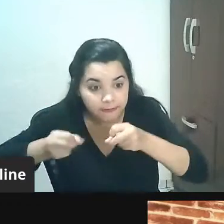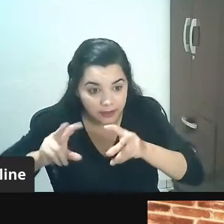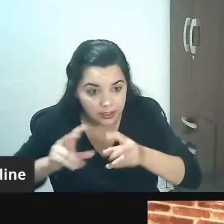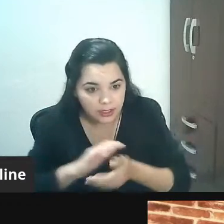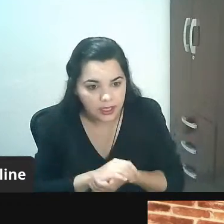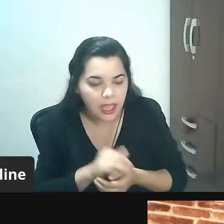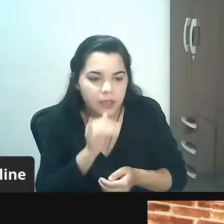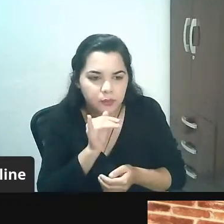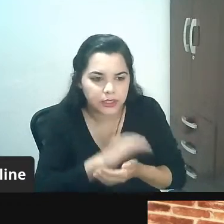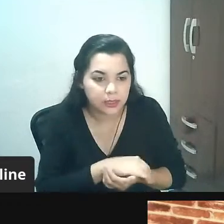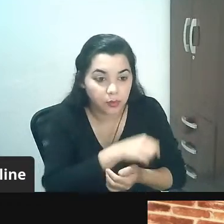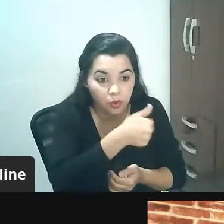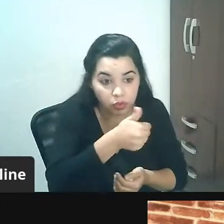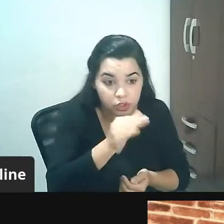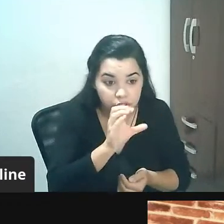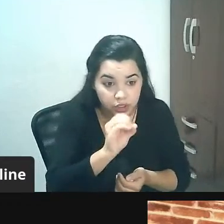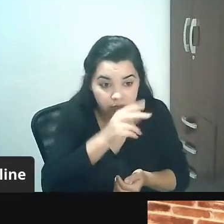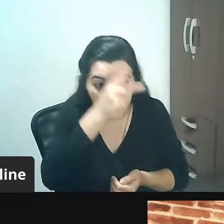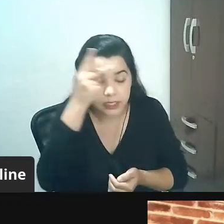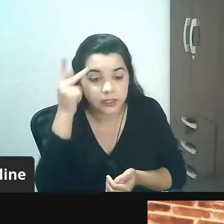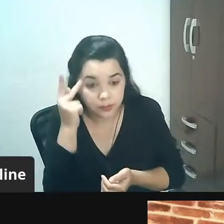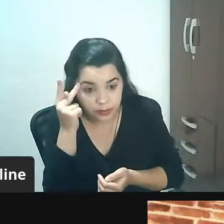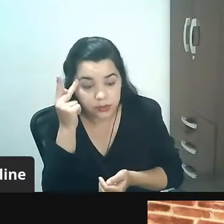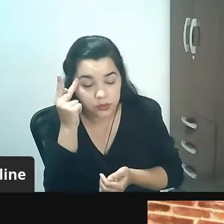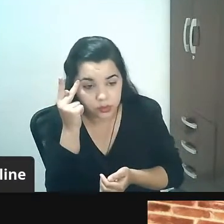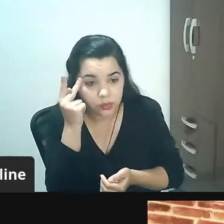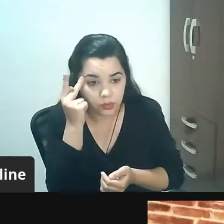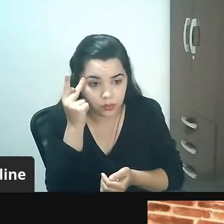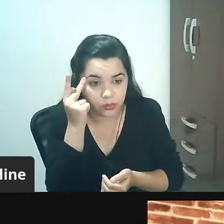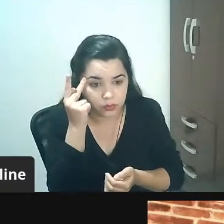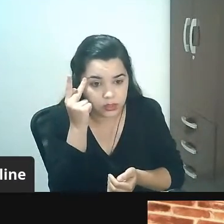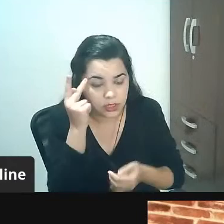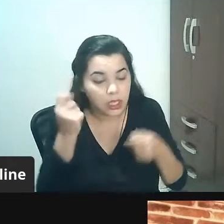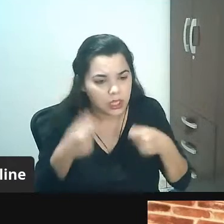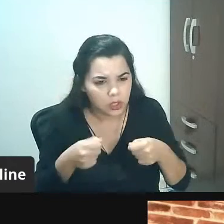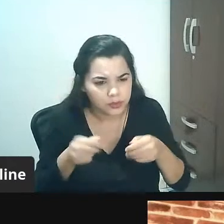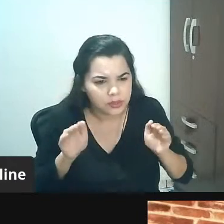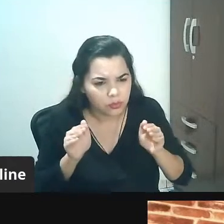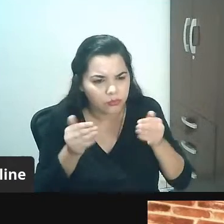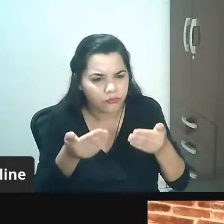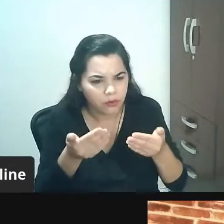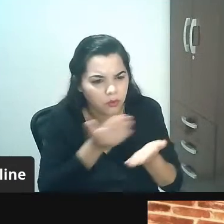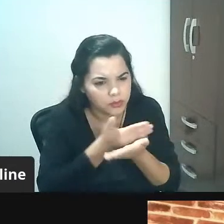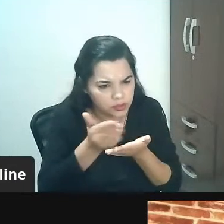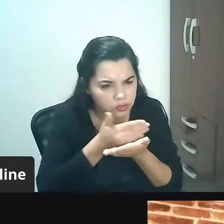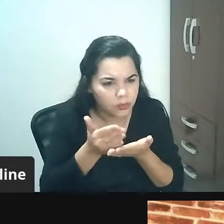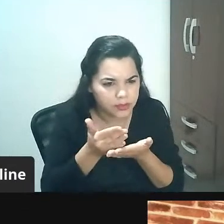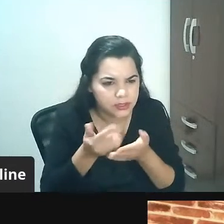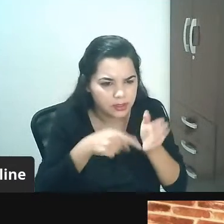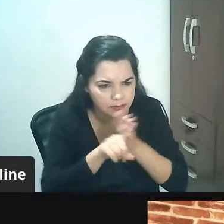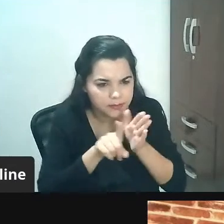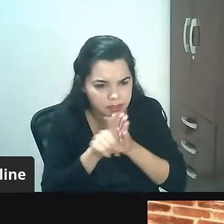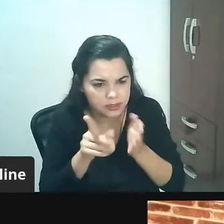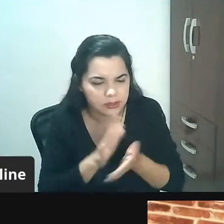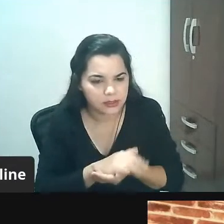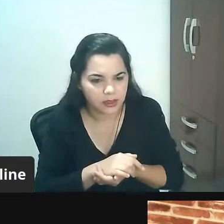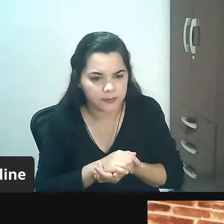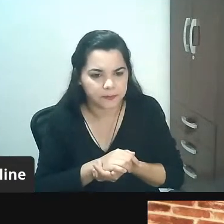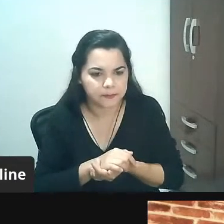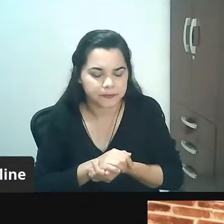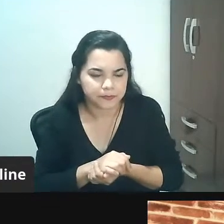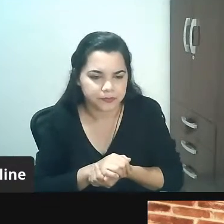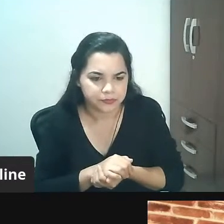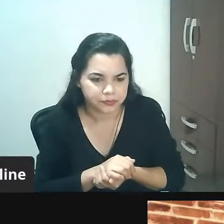10 que entra aí eu falo para ele me dá um número que eu preciso de ter um norte eu preciso de um início para eu começar a investigar depois a gente pode fazer